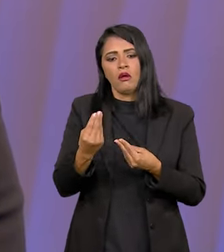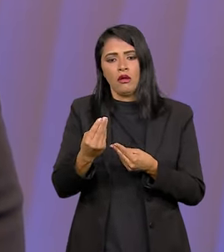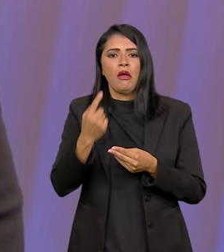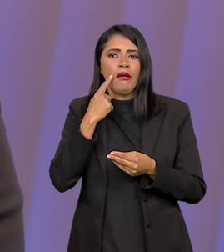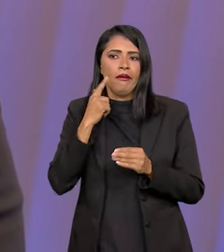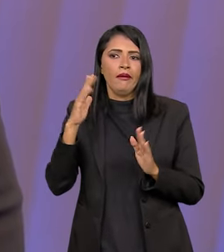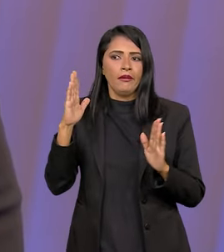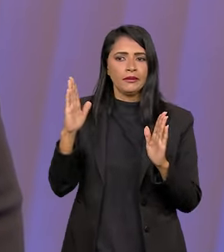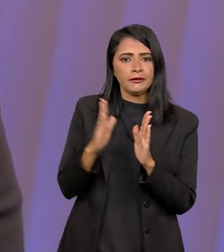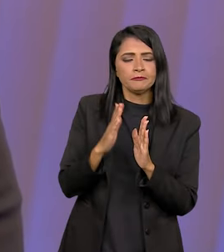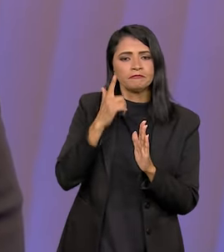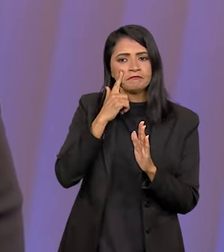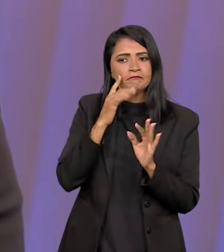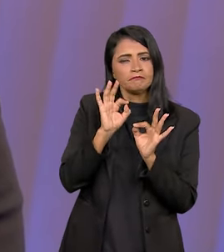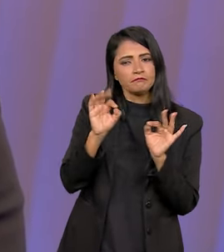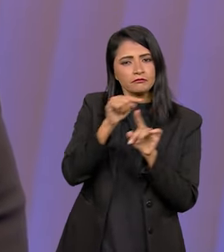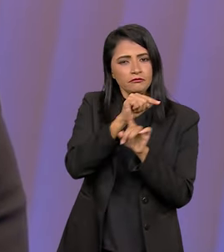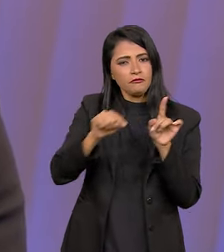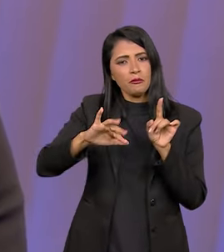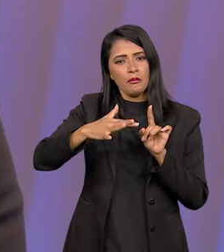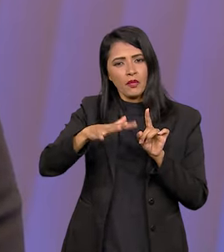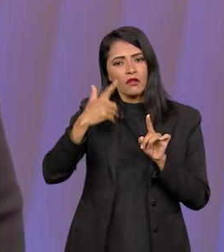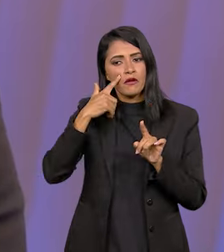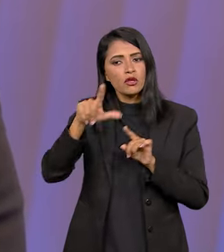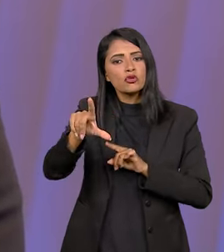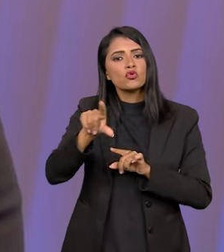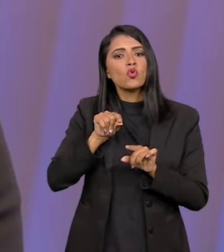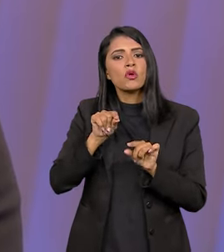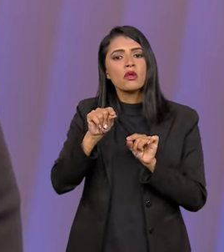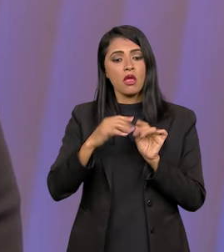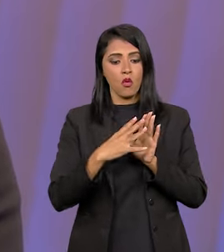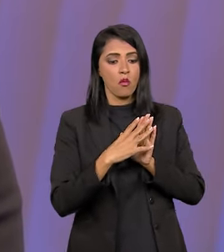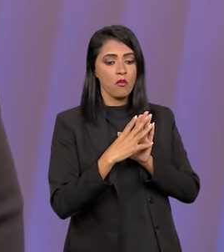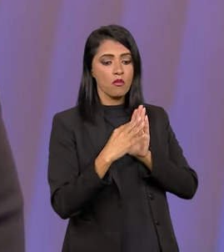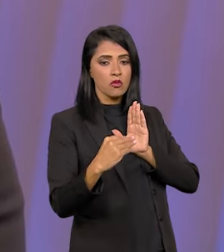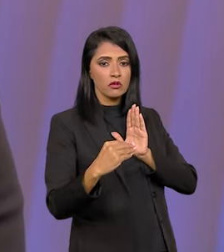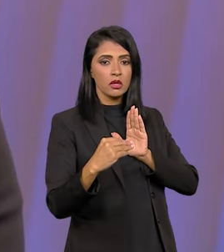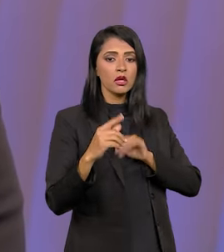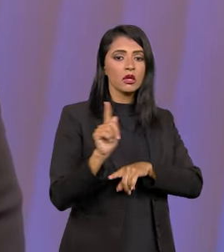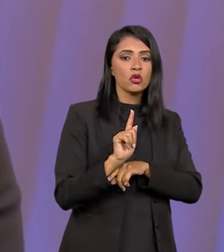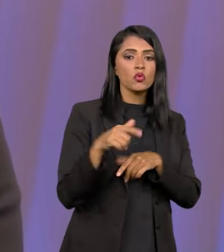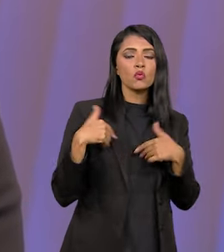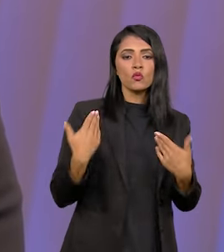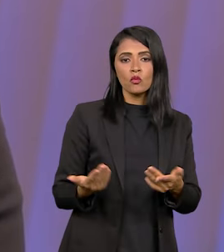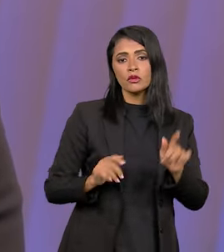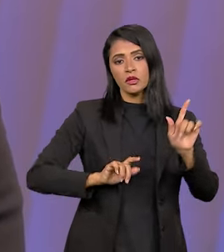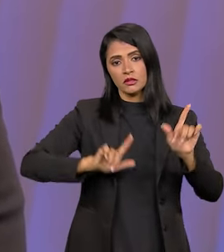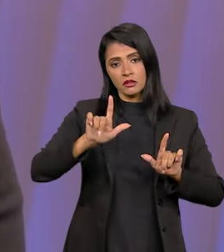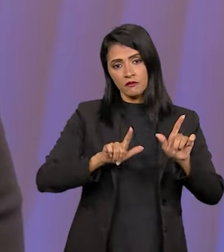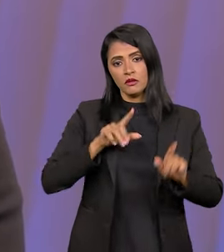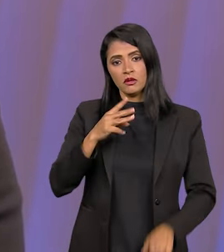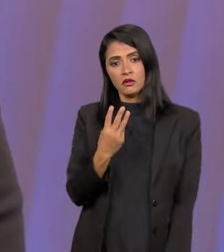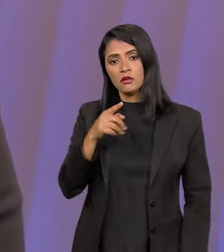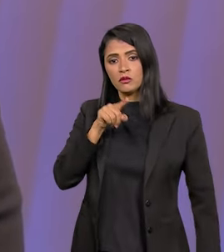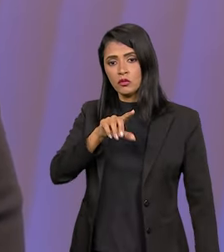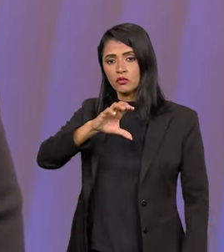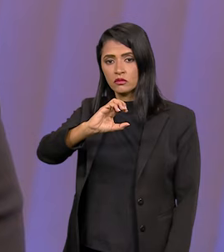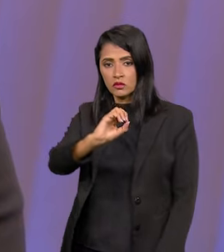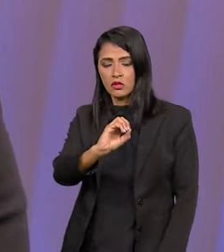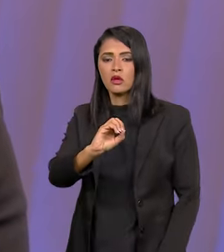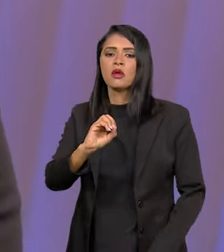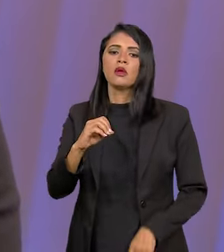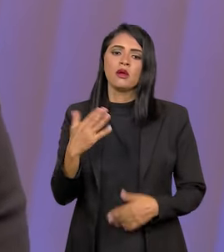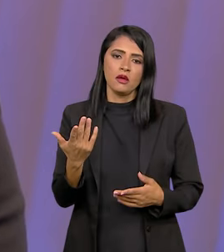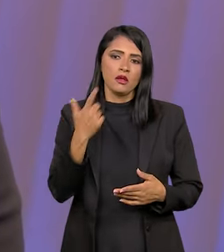curto prazo, nem médio prazo, e aí vai fazer ainda, escolher o modelo, né, de gestão aí da TV 3